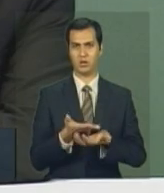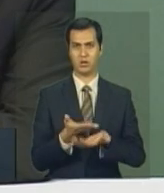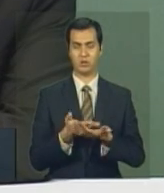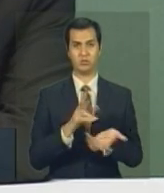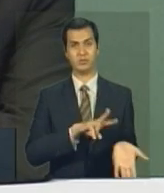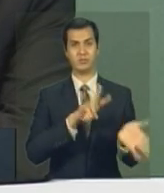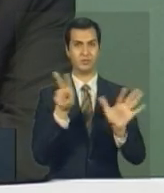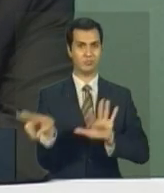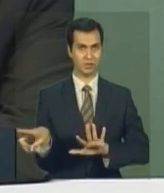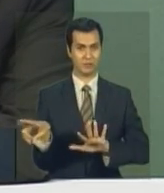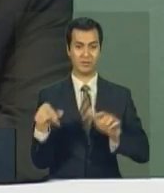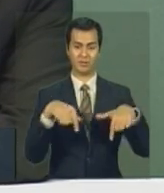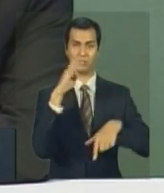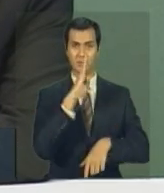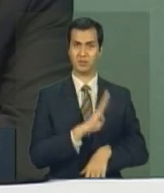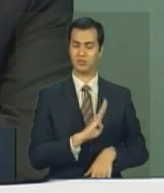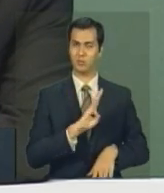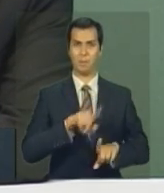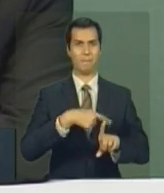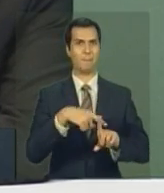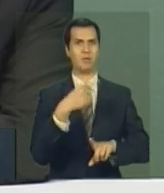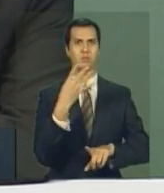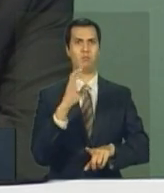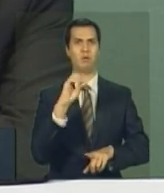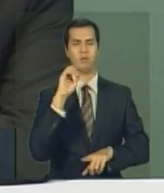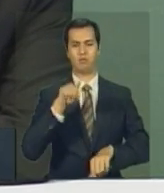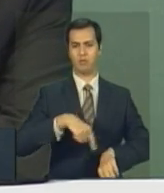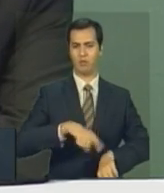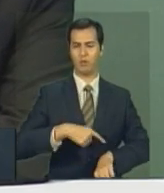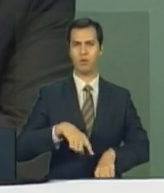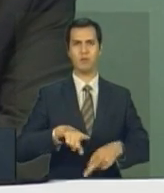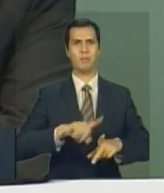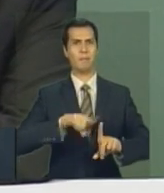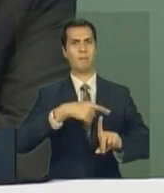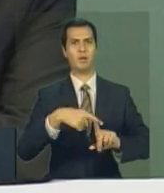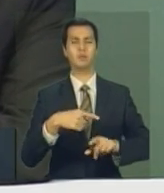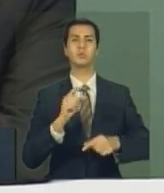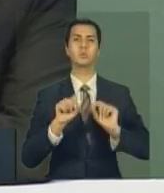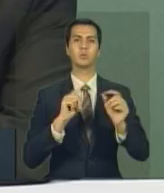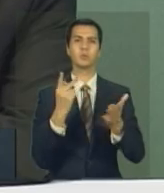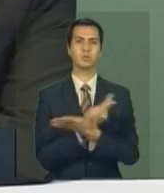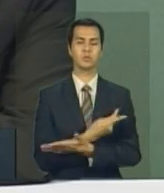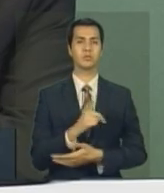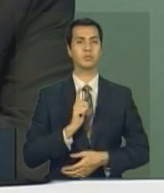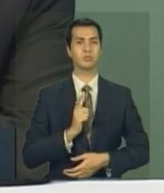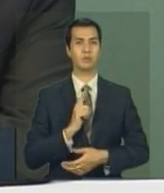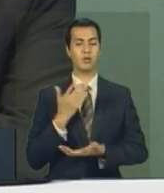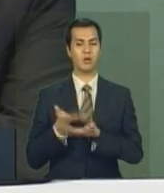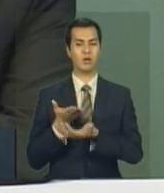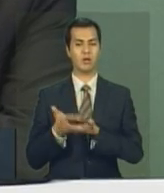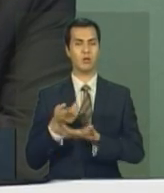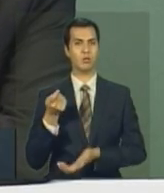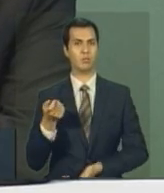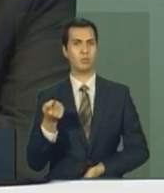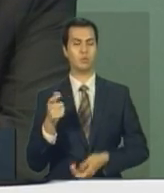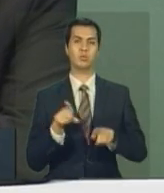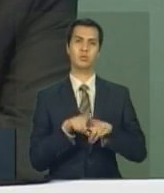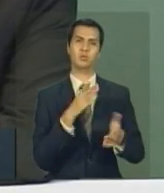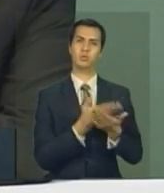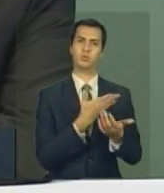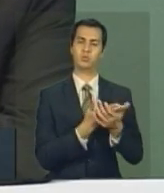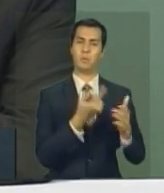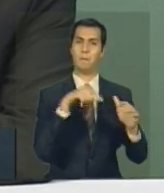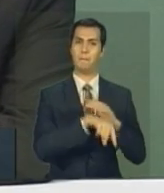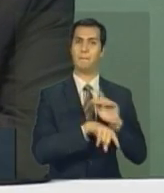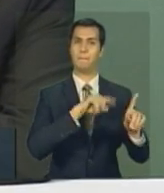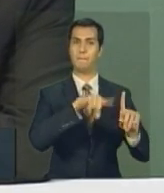Isso vai ser o primeiro impacto quando eles voltarem. Pouca aula e muito estudo. Nós estamos